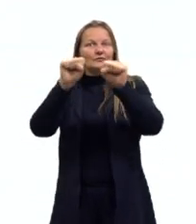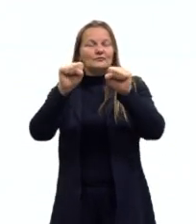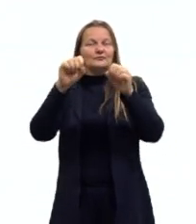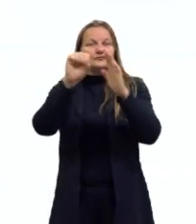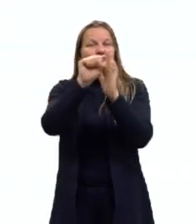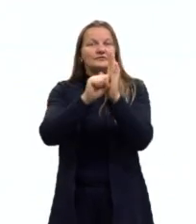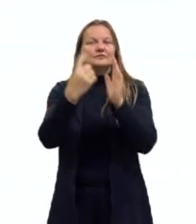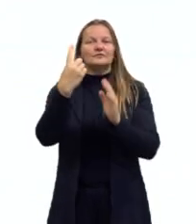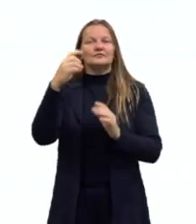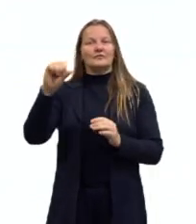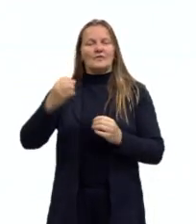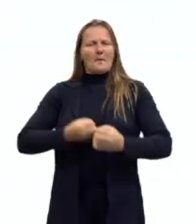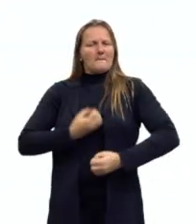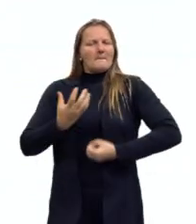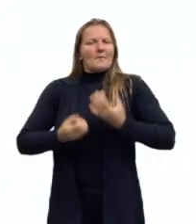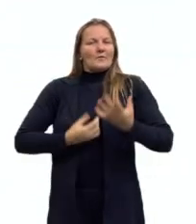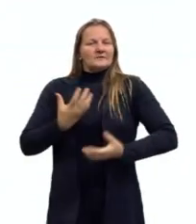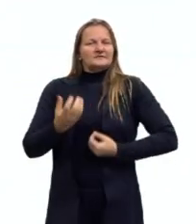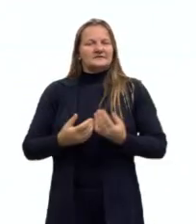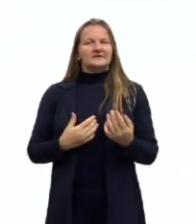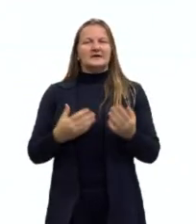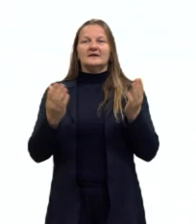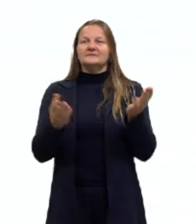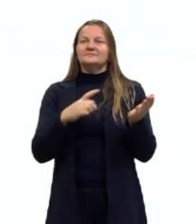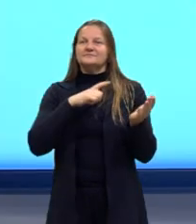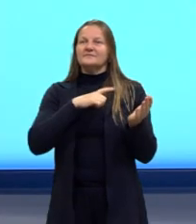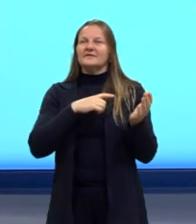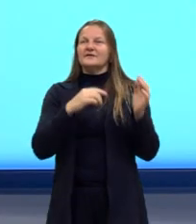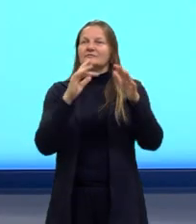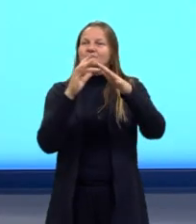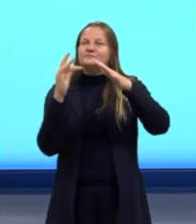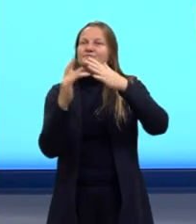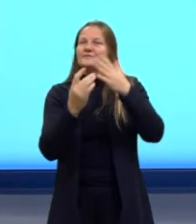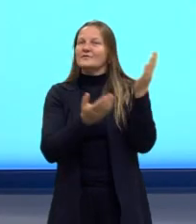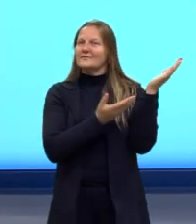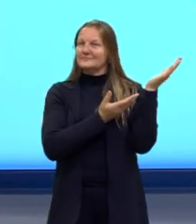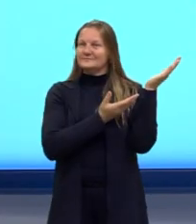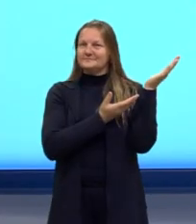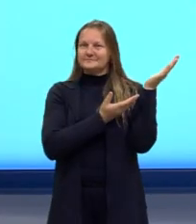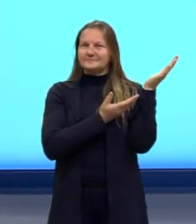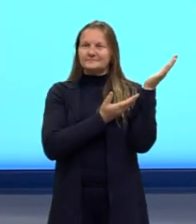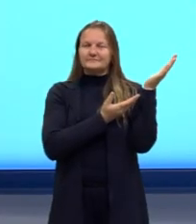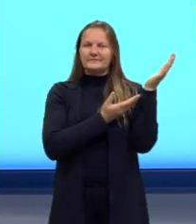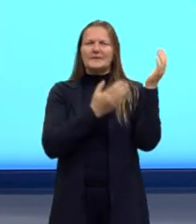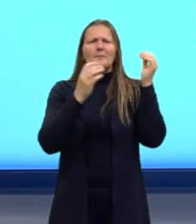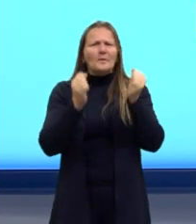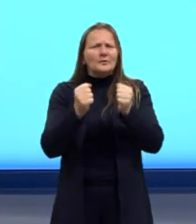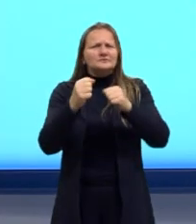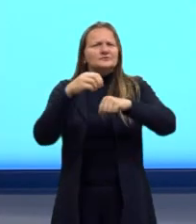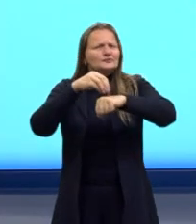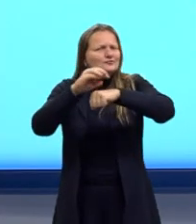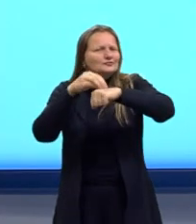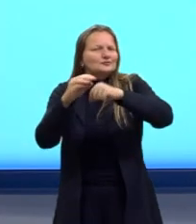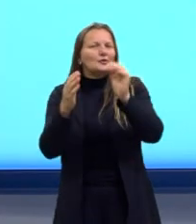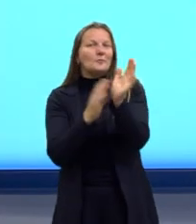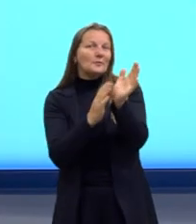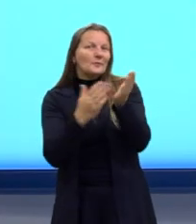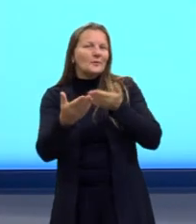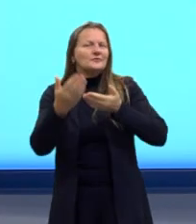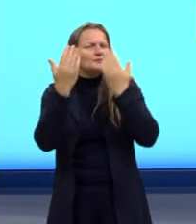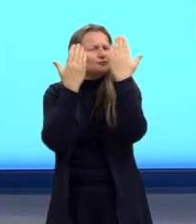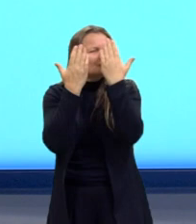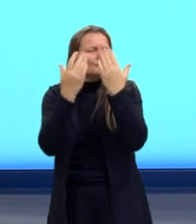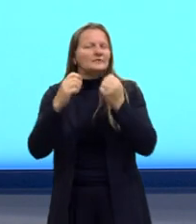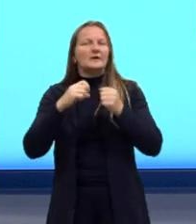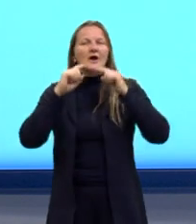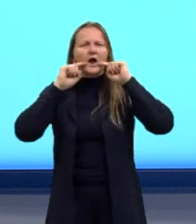falando sobre poesia. Aqui eu tenho minhas redes sociais para caso vocês queiram mandar alguma sugestão, alguma dúvida,